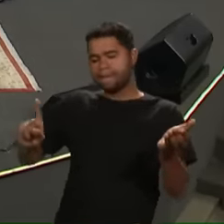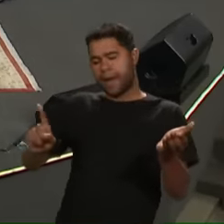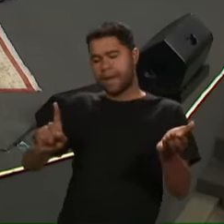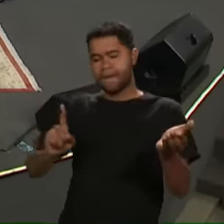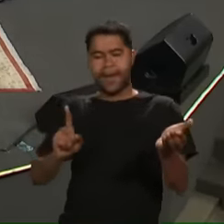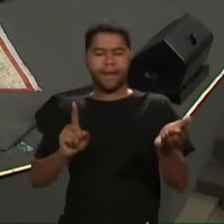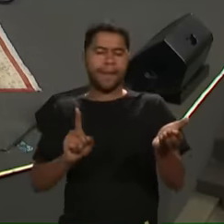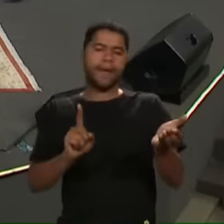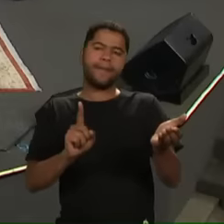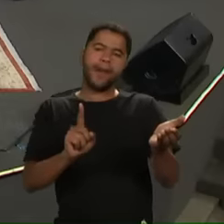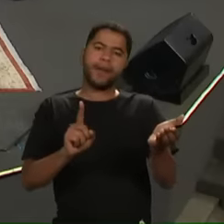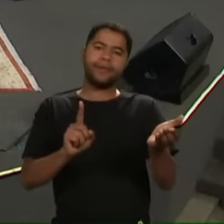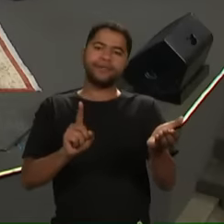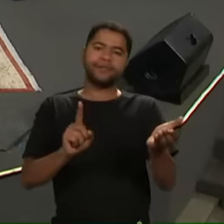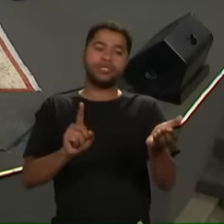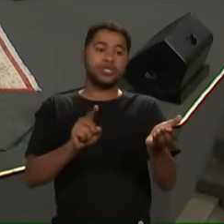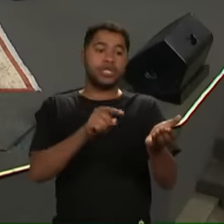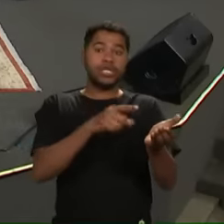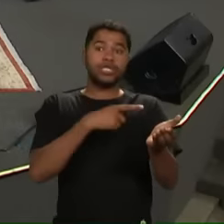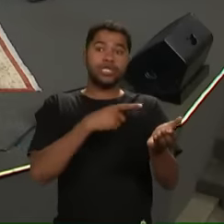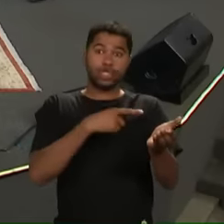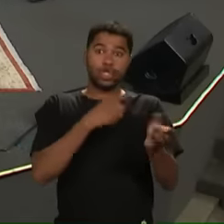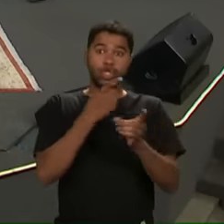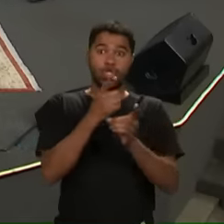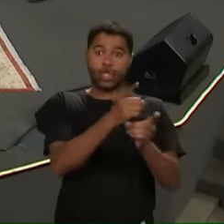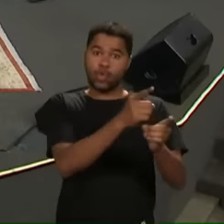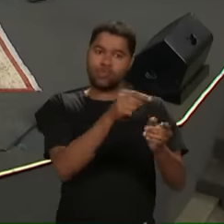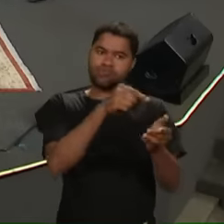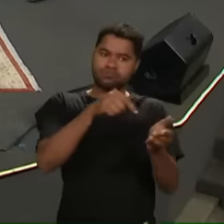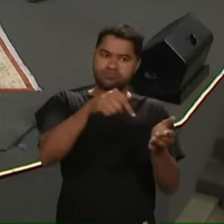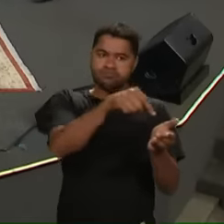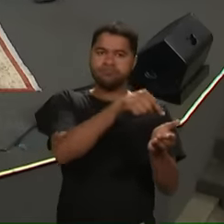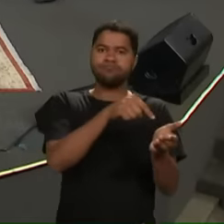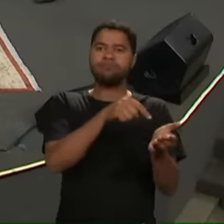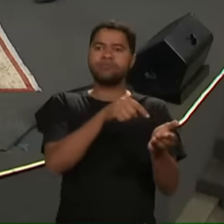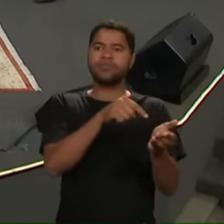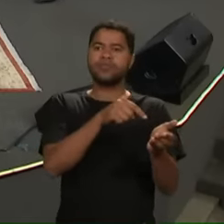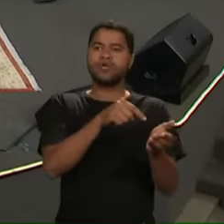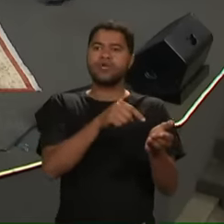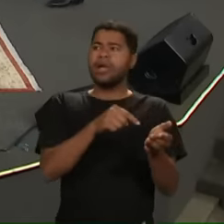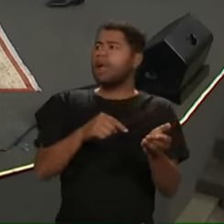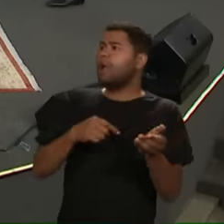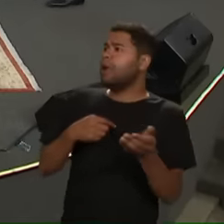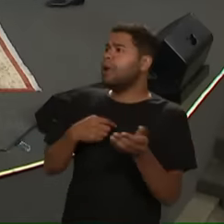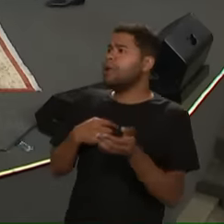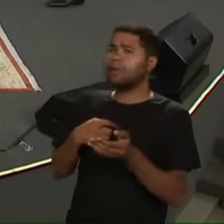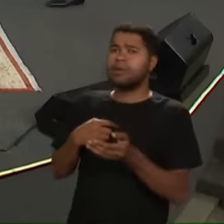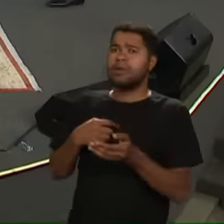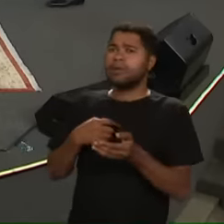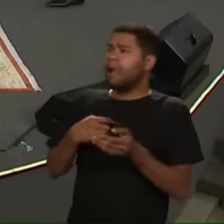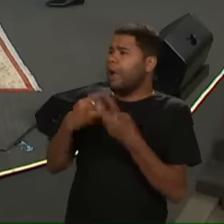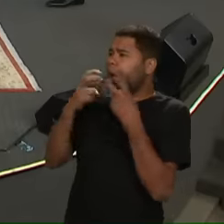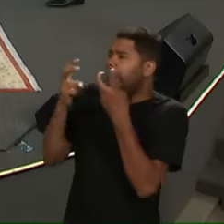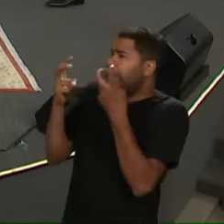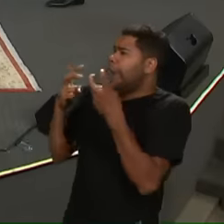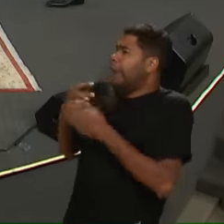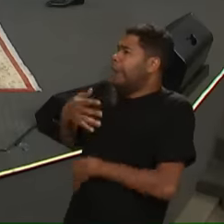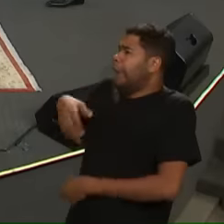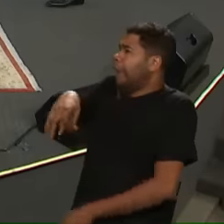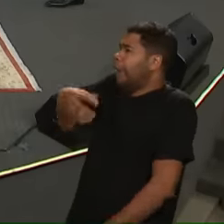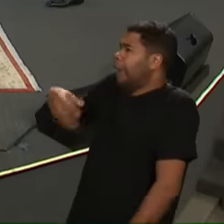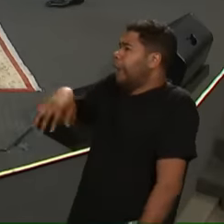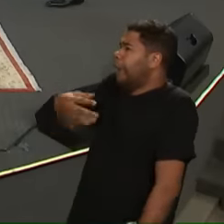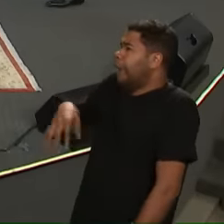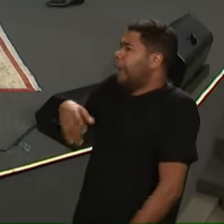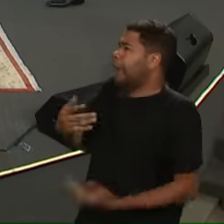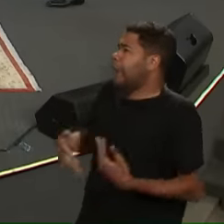lá O barco estava cheio De discípulos Uns que litaram assim longe Estava tudo escuro É um fantasma